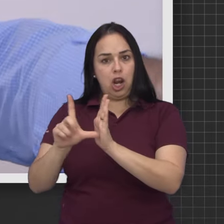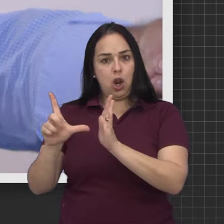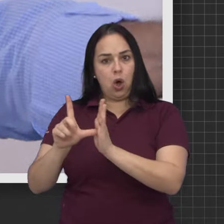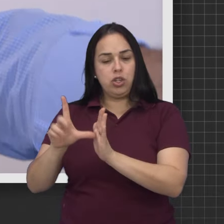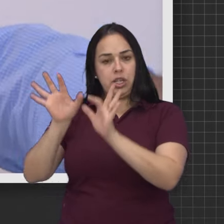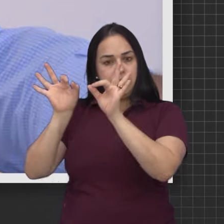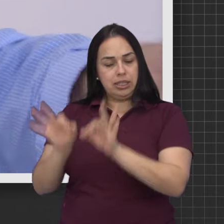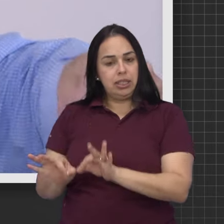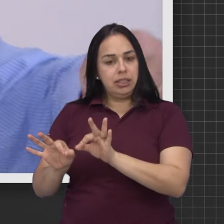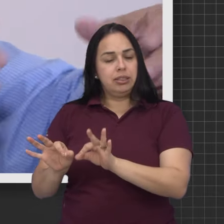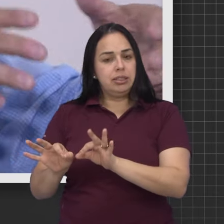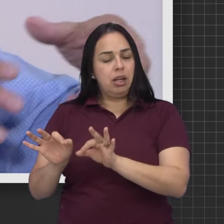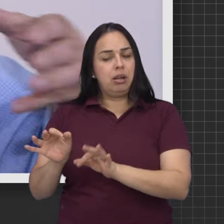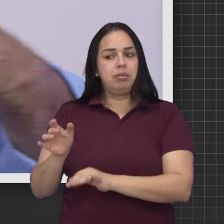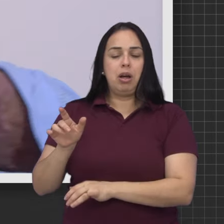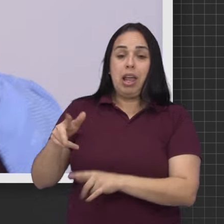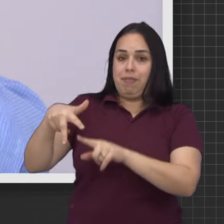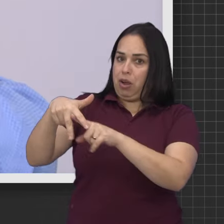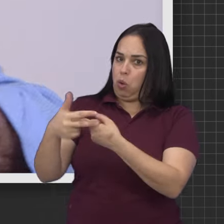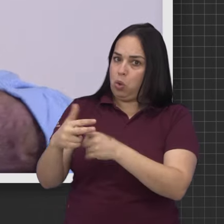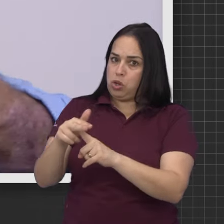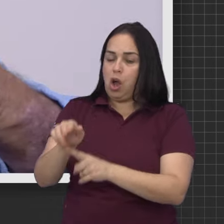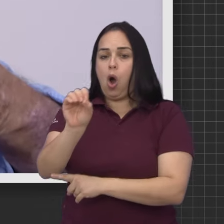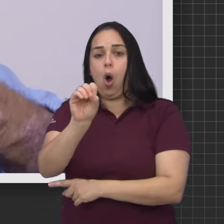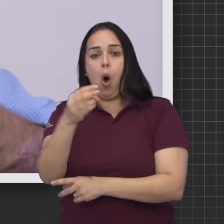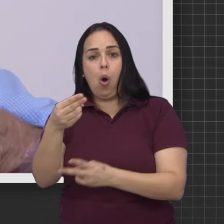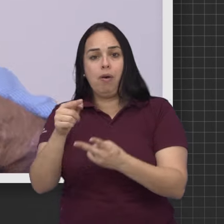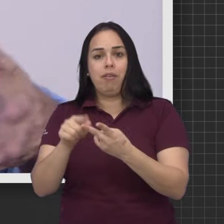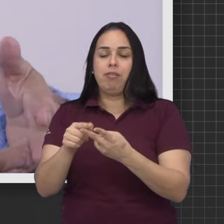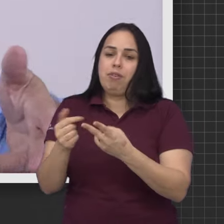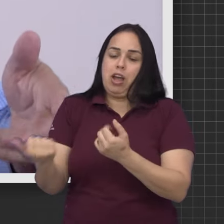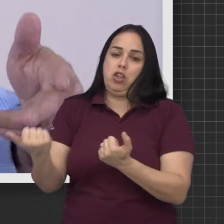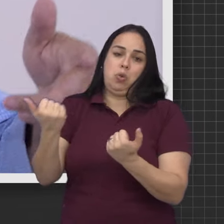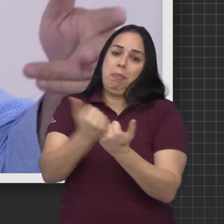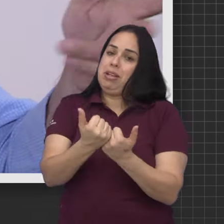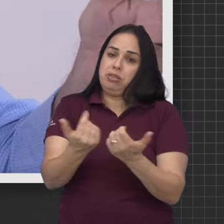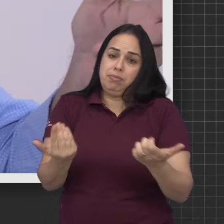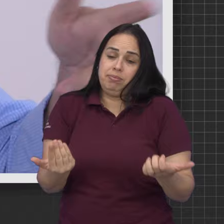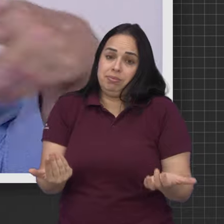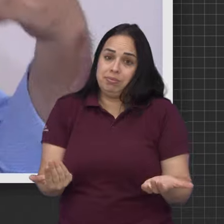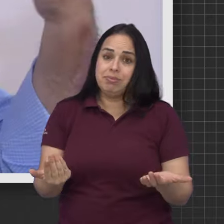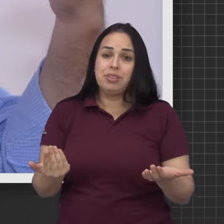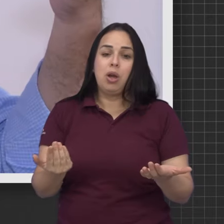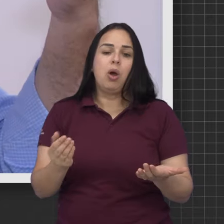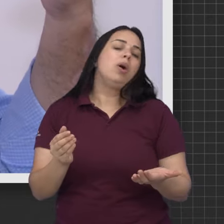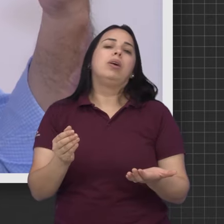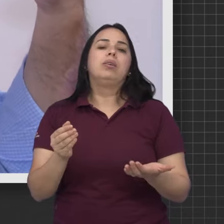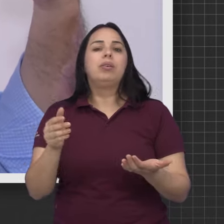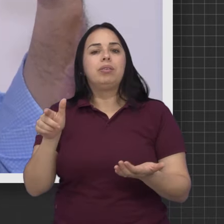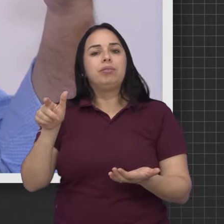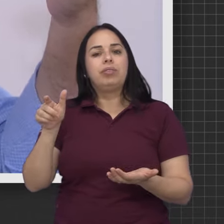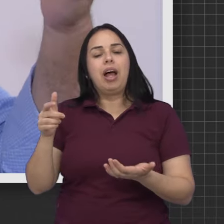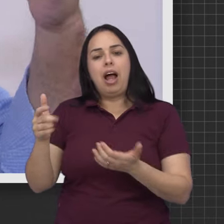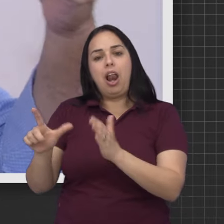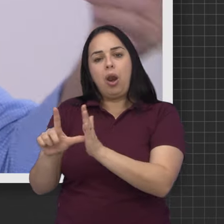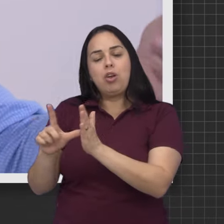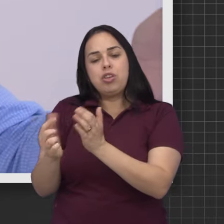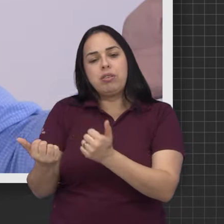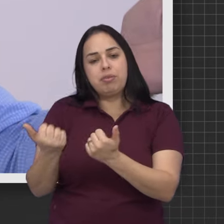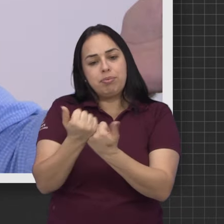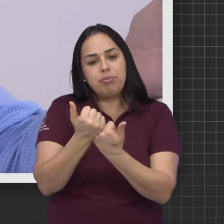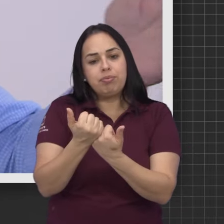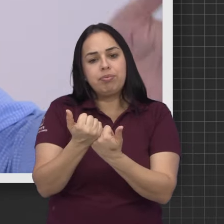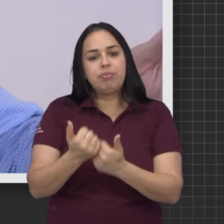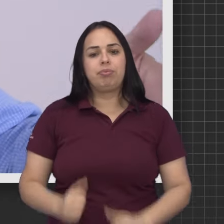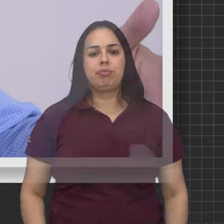autorizada desse telefone para poder ou arrumar ou efetuar uma troca, o fornecedor efetuar